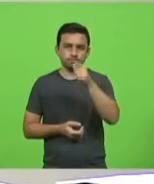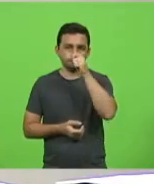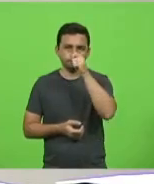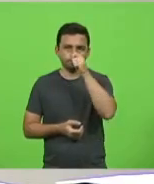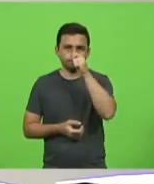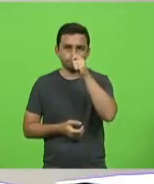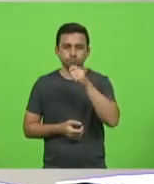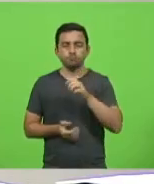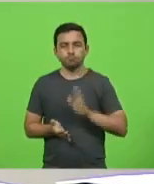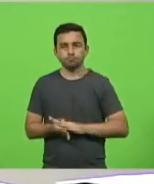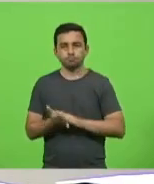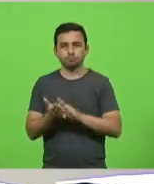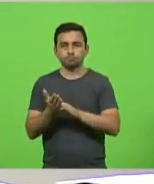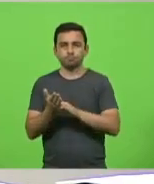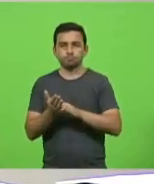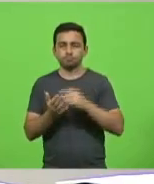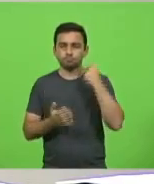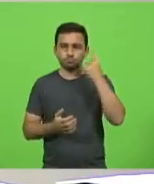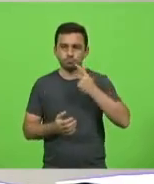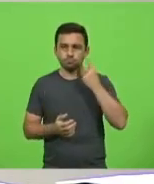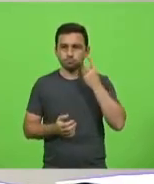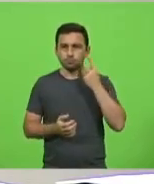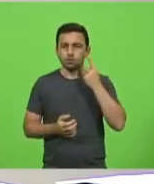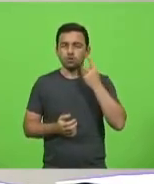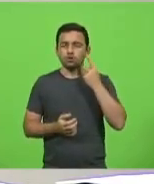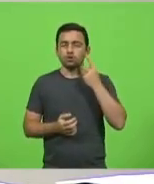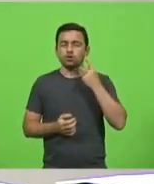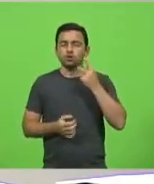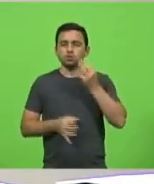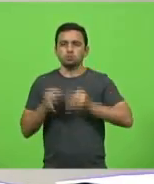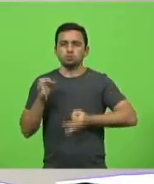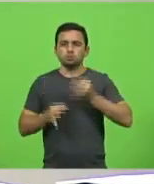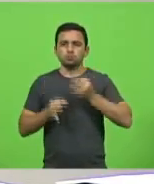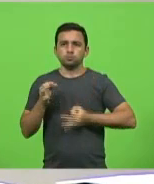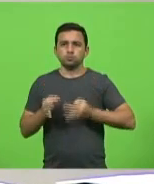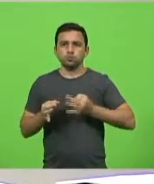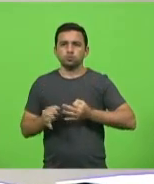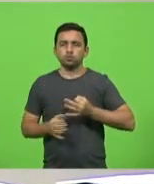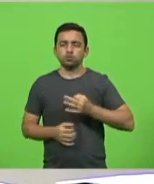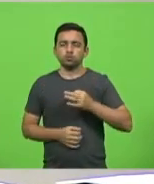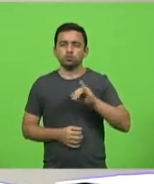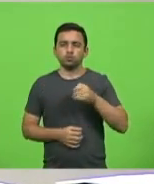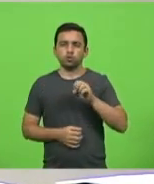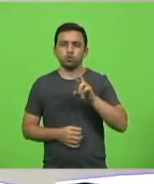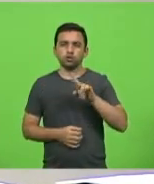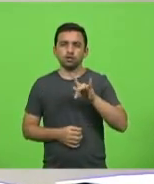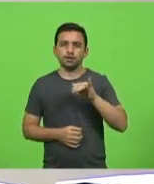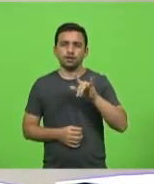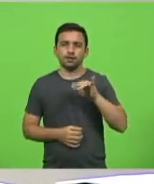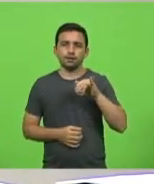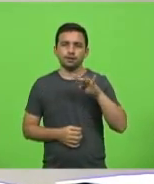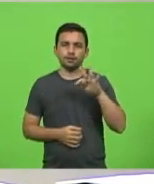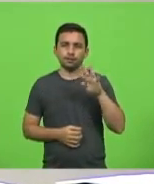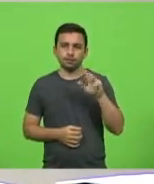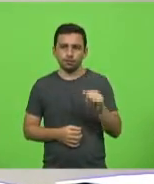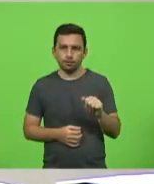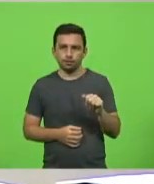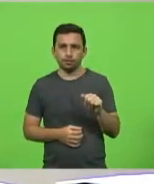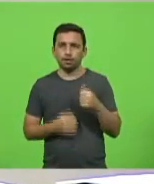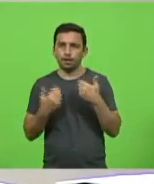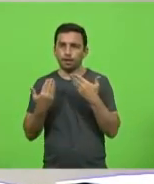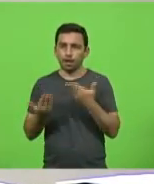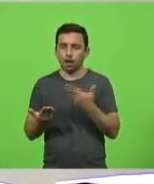Manifestando aplauso à promotora de justiça, Jorgelita Tonera Favaretto, pela